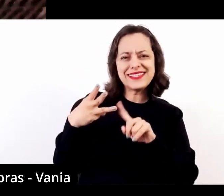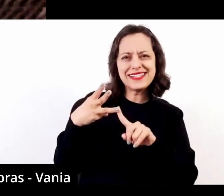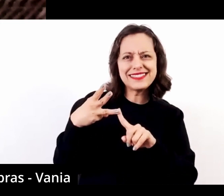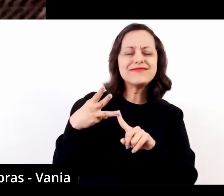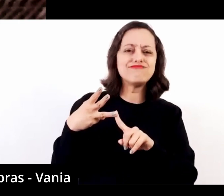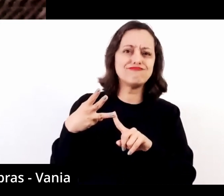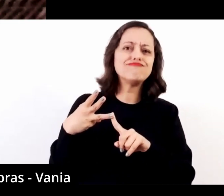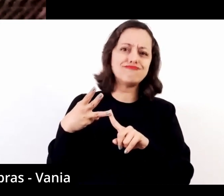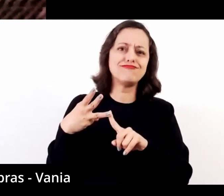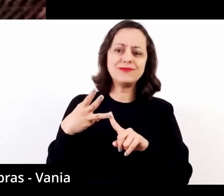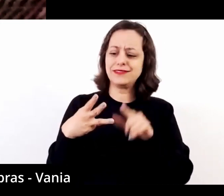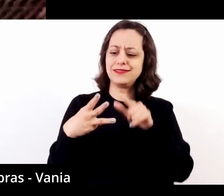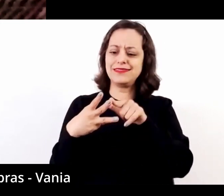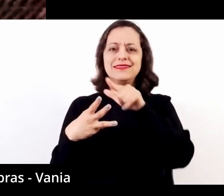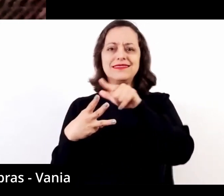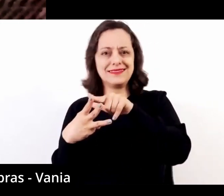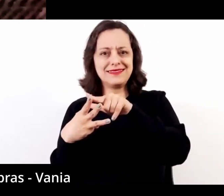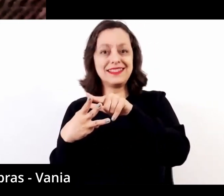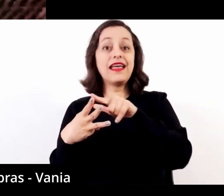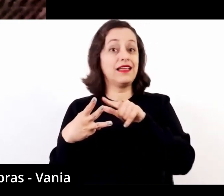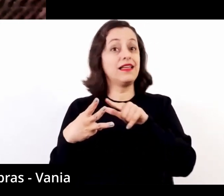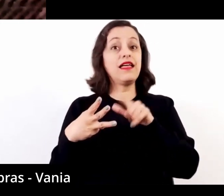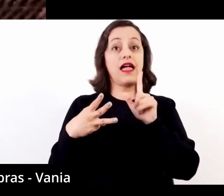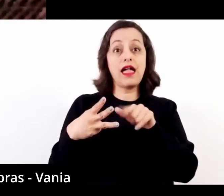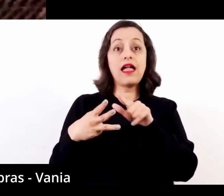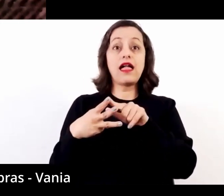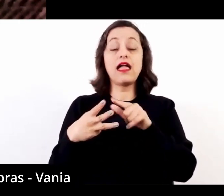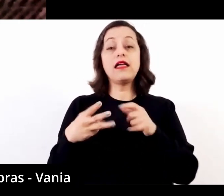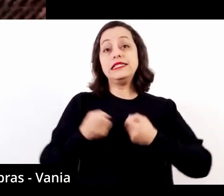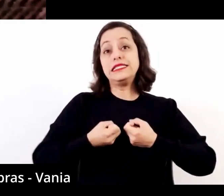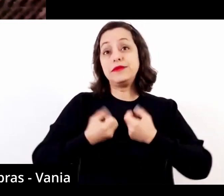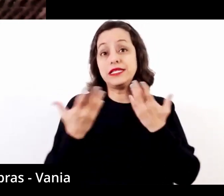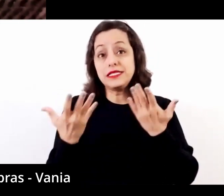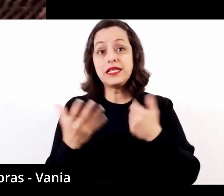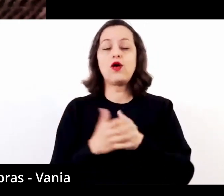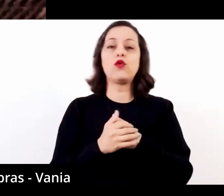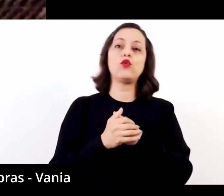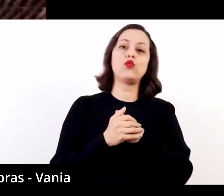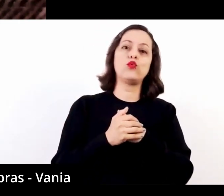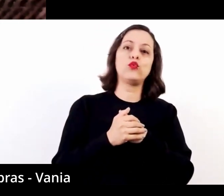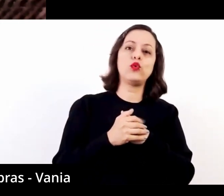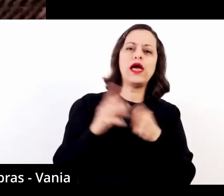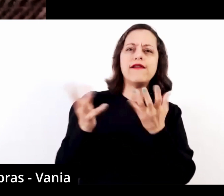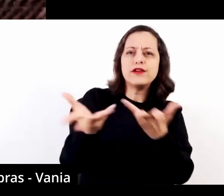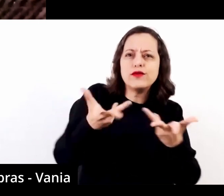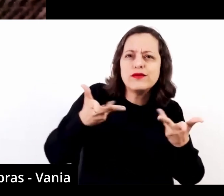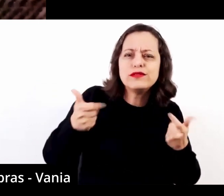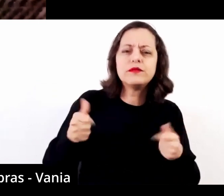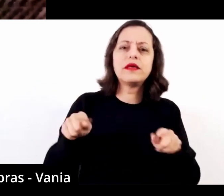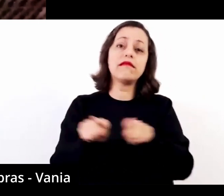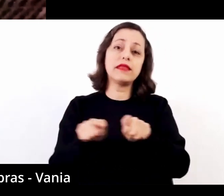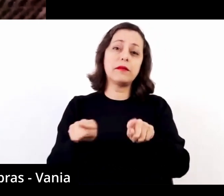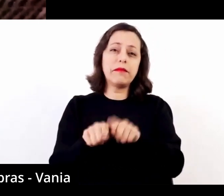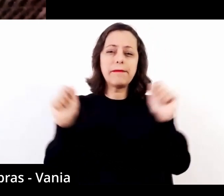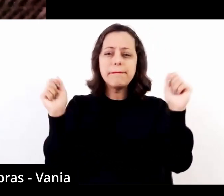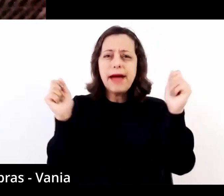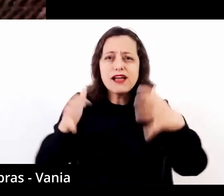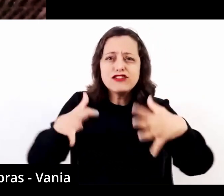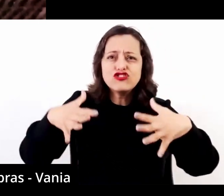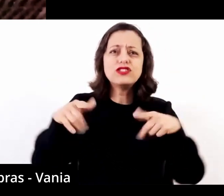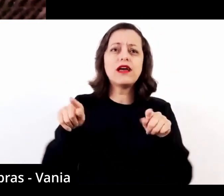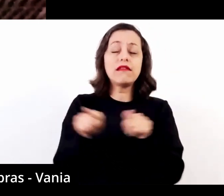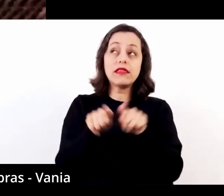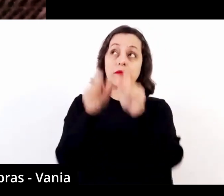maneira, dialoga com esses dois anteriores, a expressão virtuosismo e a dose de magia e o fato desse programa